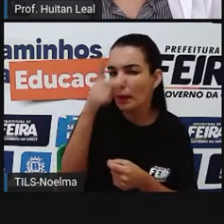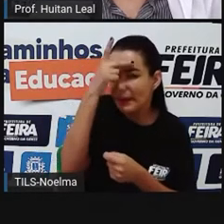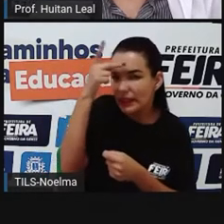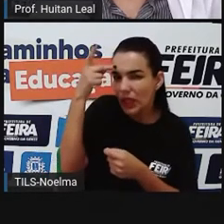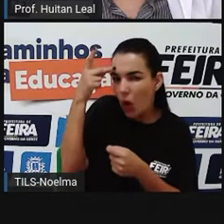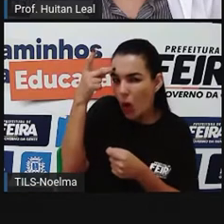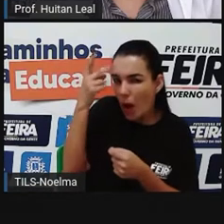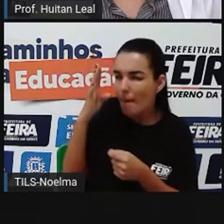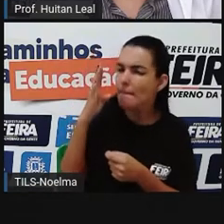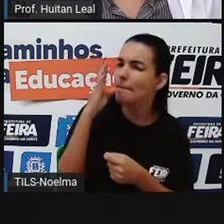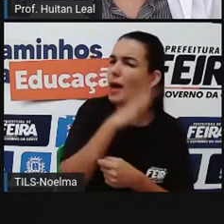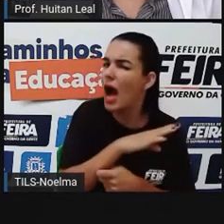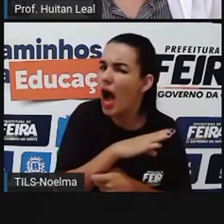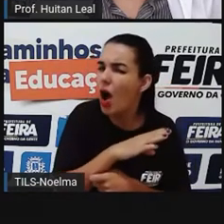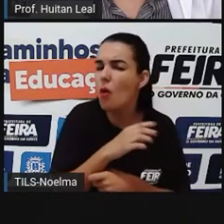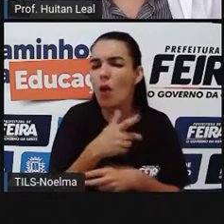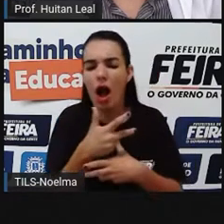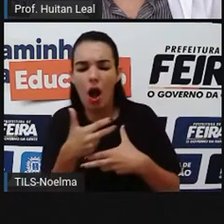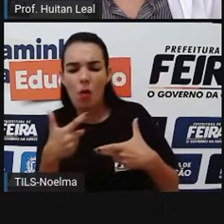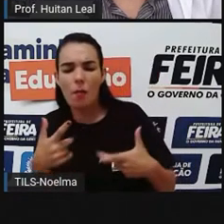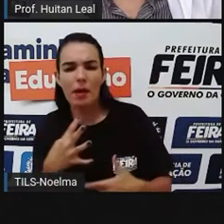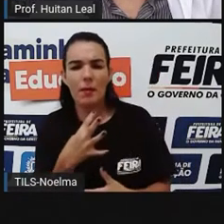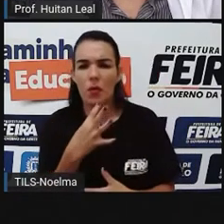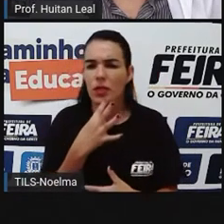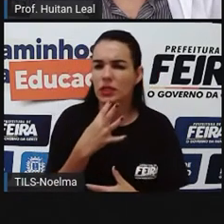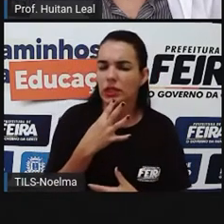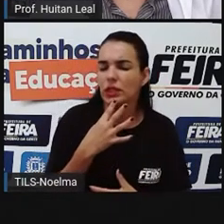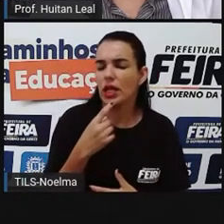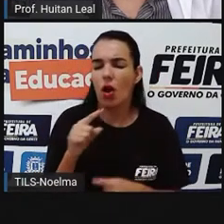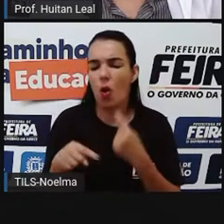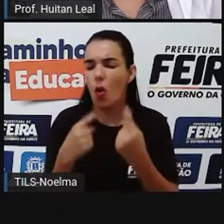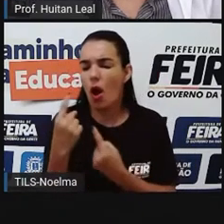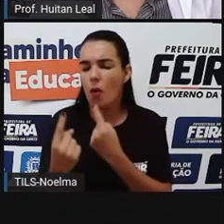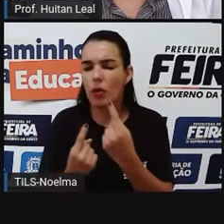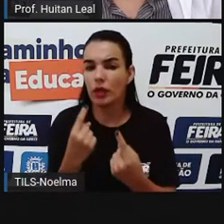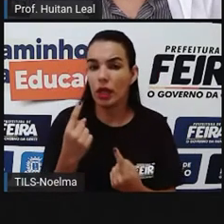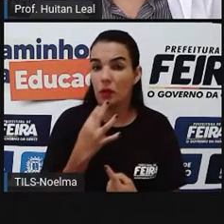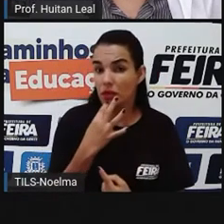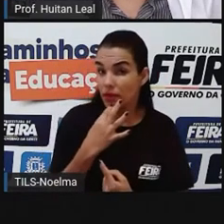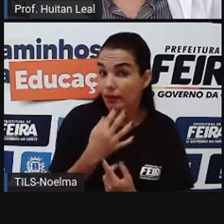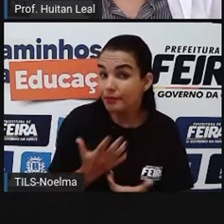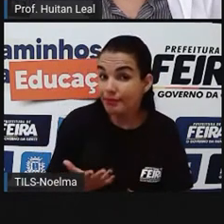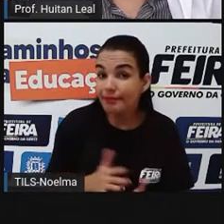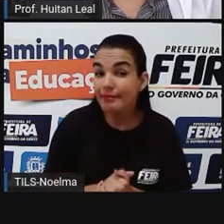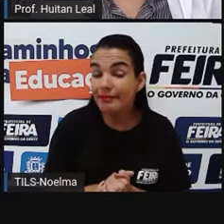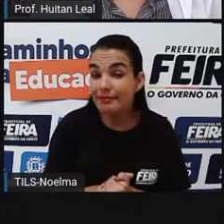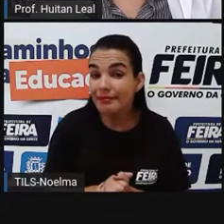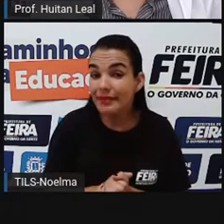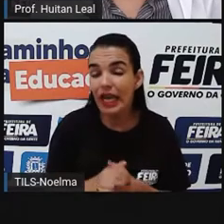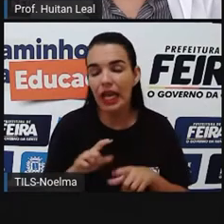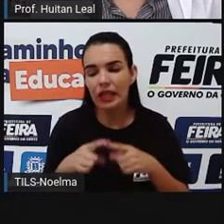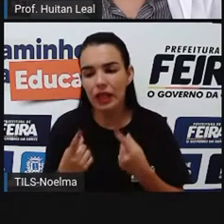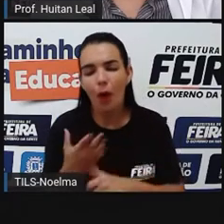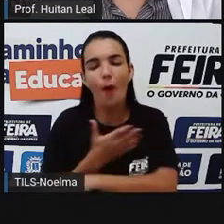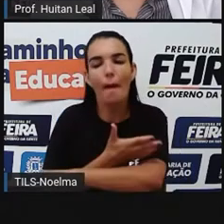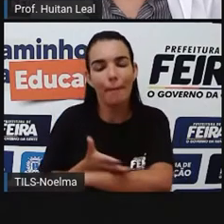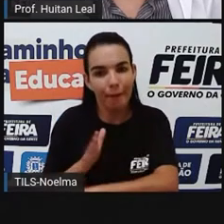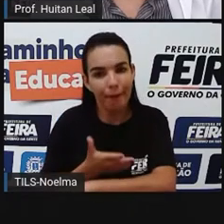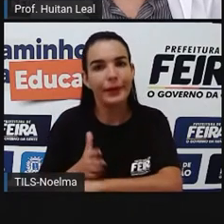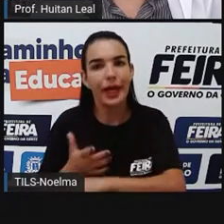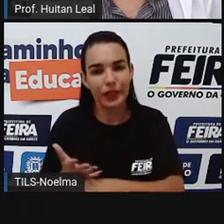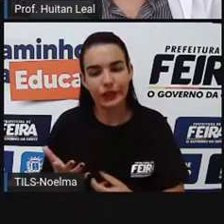falando mal de alguma conhecida ou de alguém conhecida? Isso é uma prática muito comum.